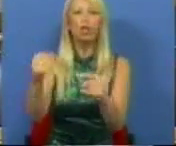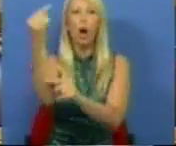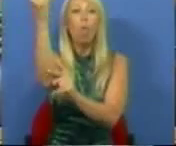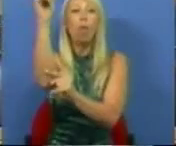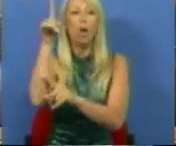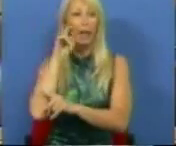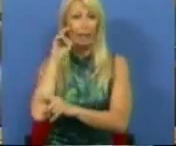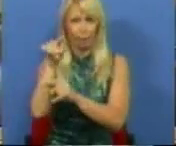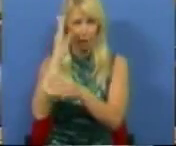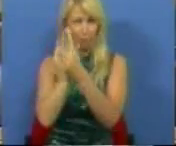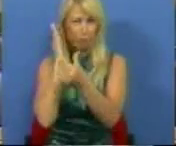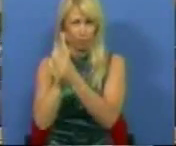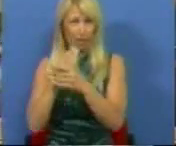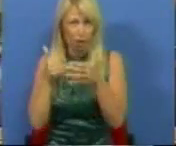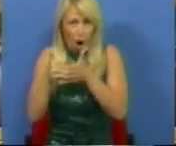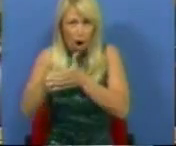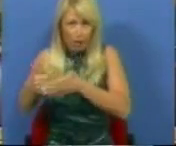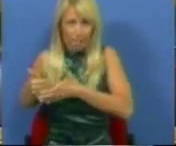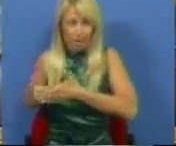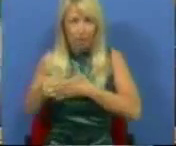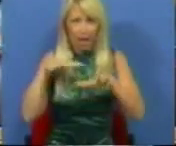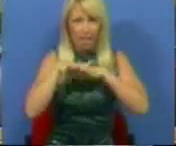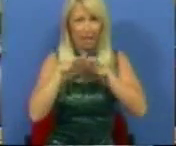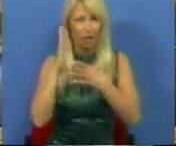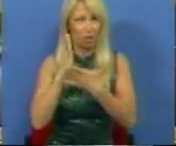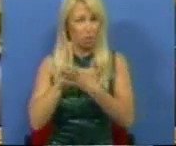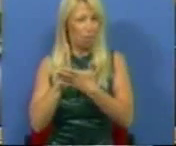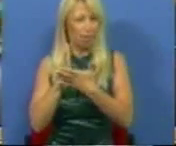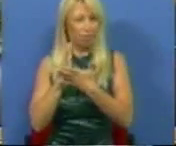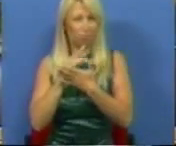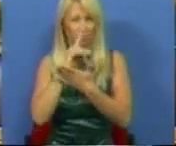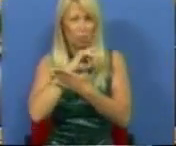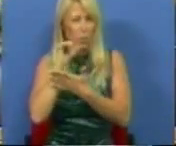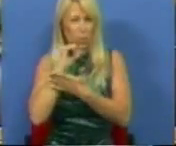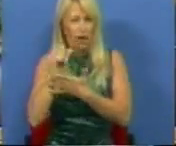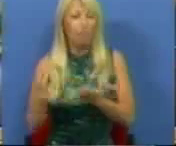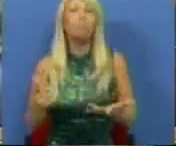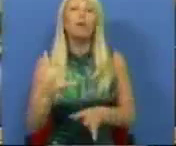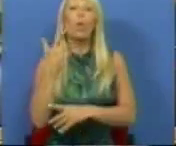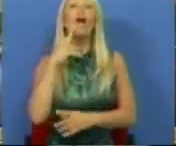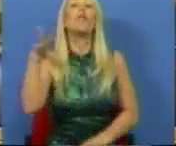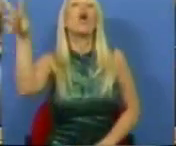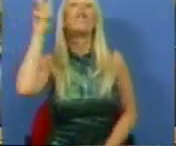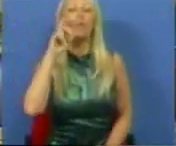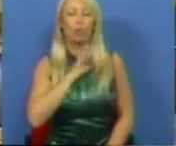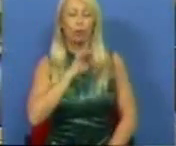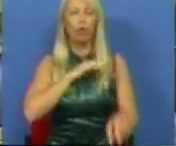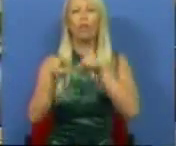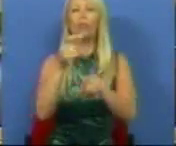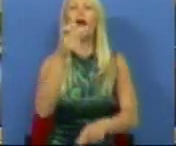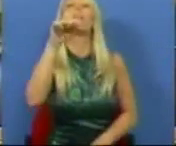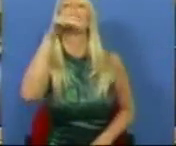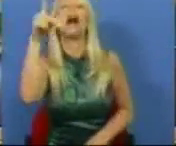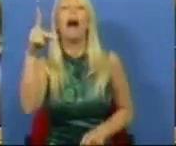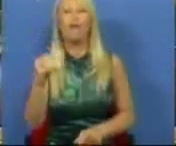defensor deste processo de reordenamento da rede escolar. Quando ouvimos o Sr. Deputado Bravo Nico invocar aquele famoso